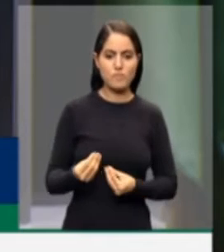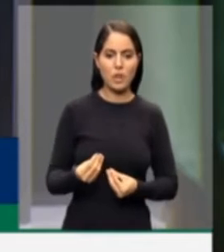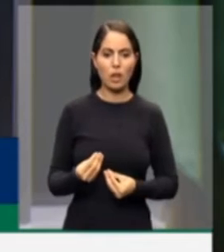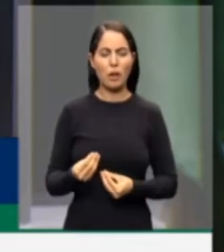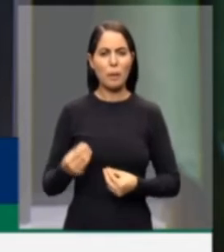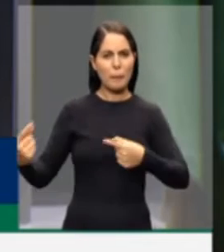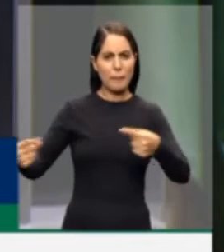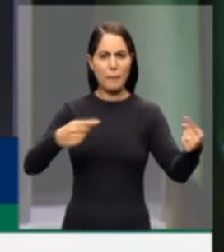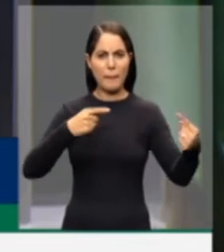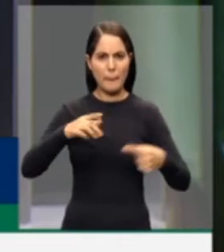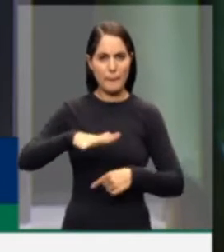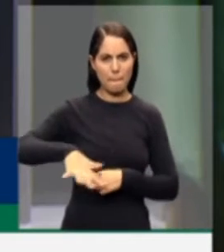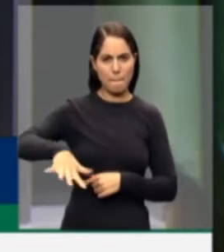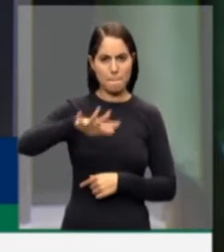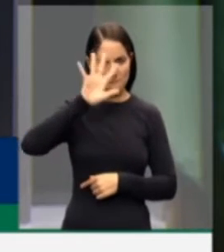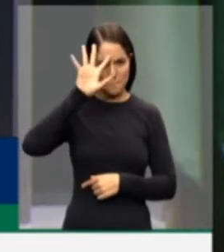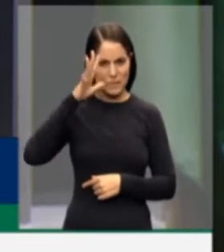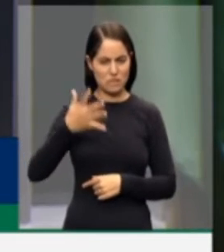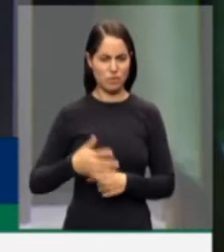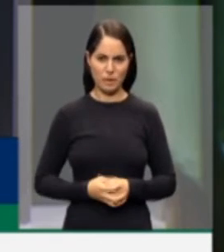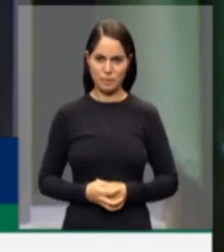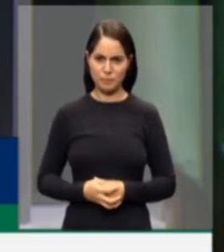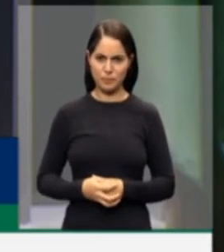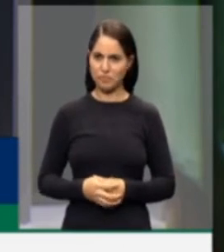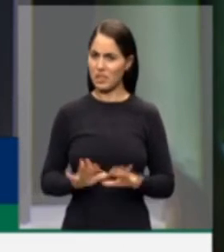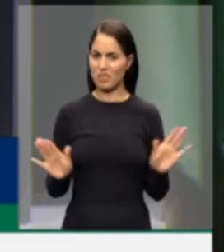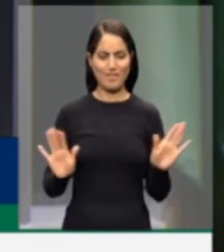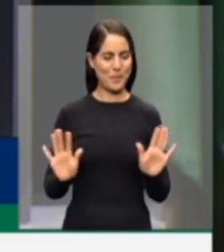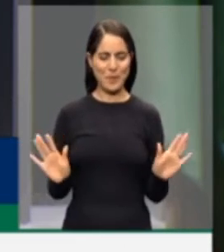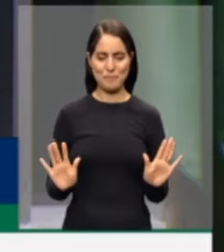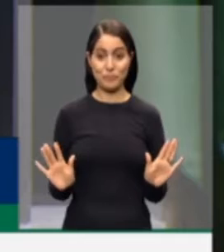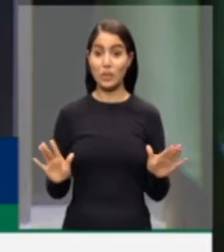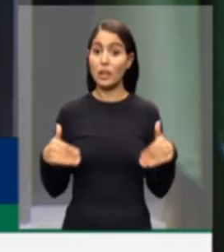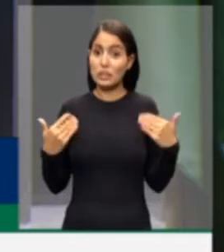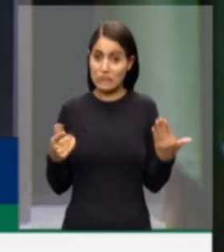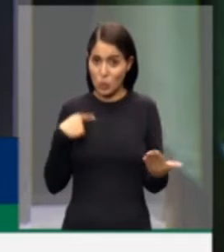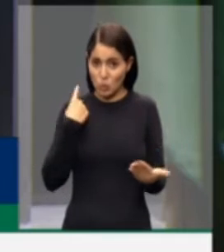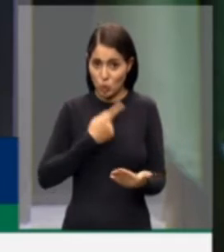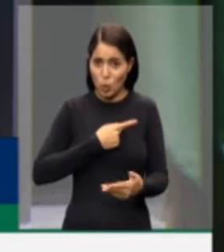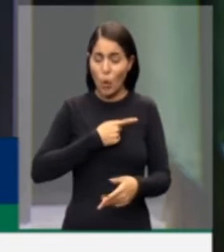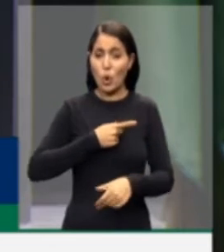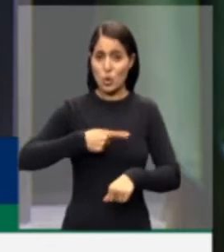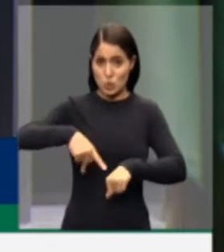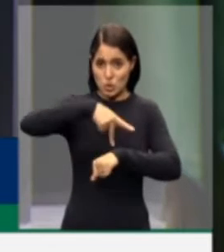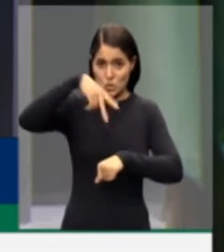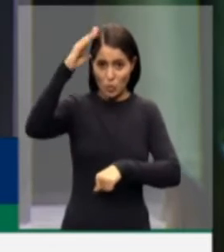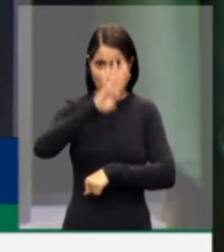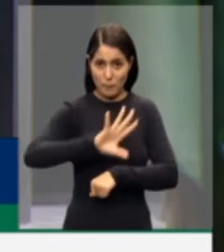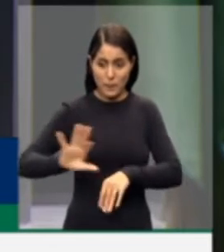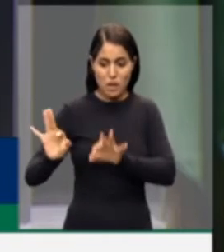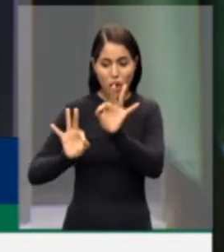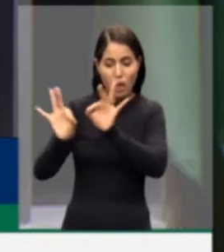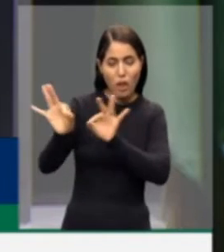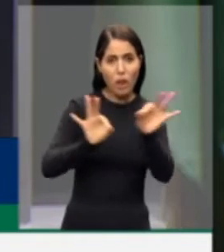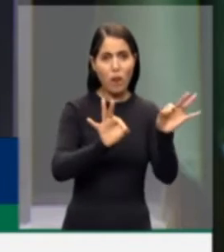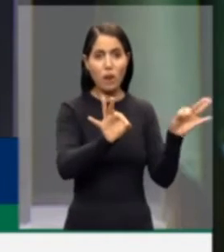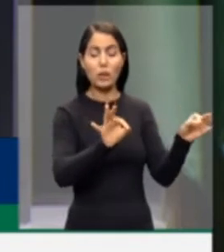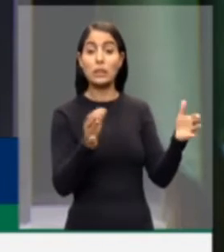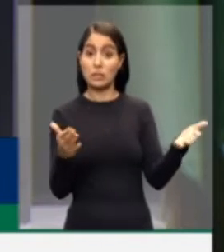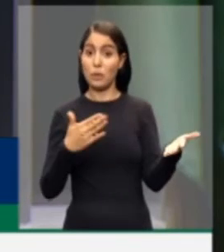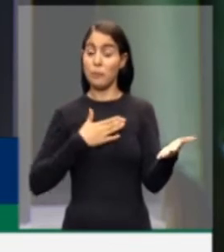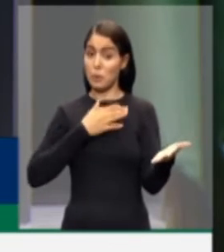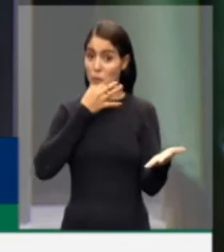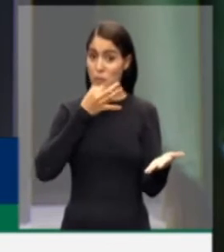política que há entre nós. Não é assim que nós vamos consertar o país. Por isso eu entendo que o Supremo Tribunal Federal